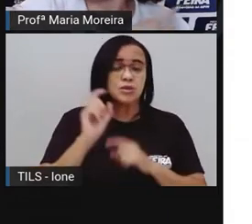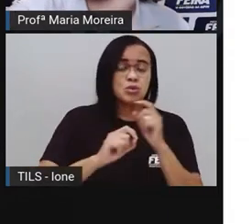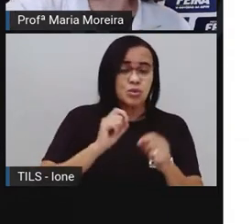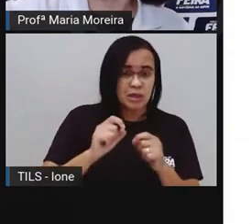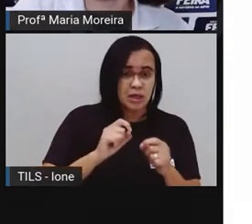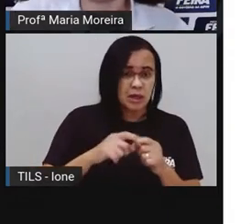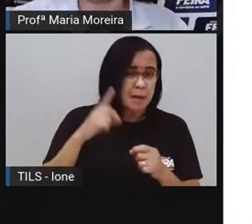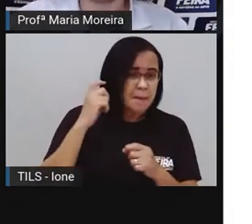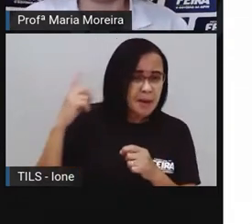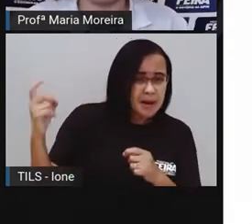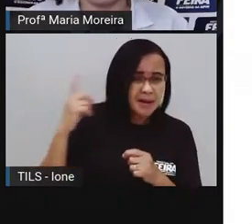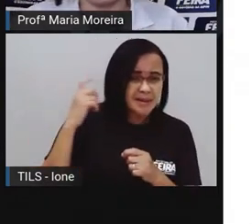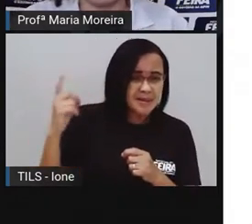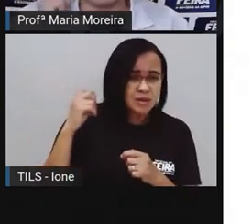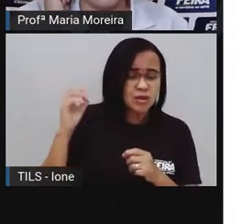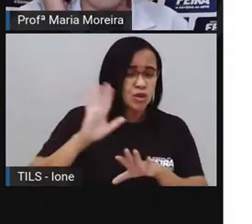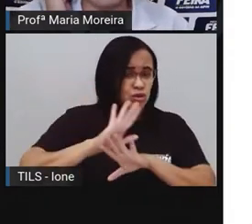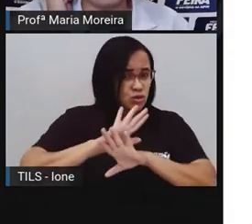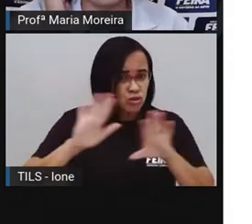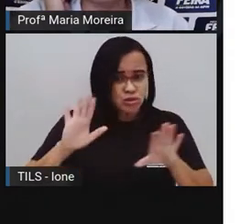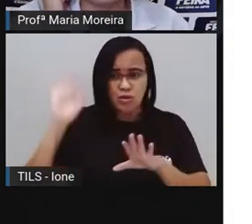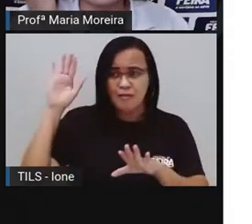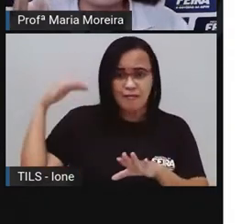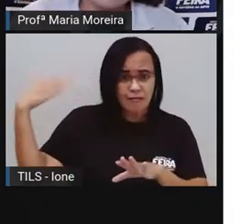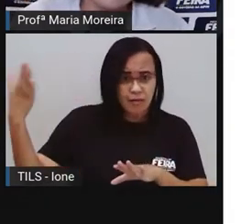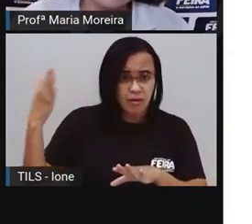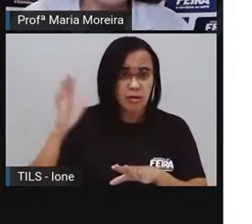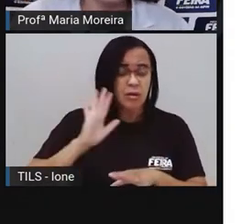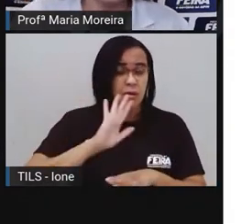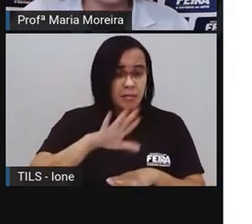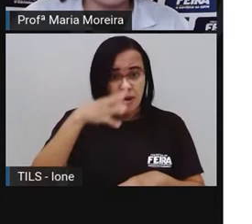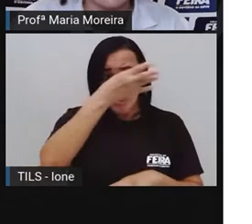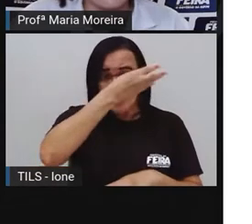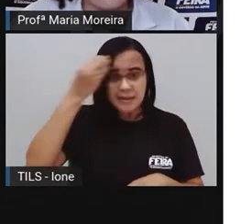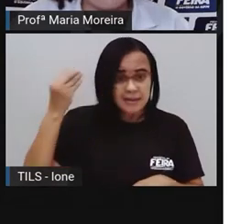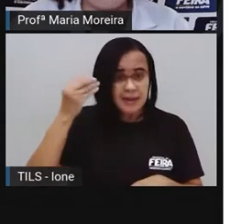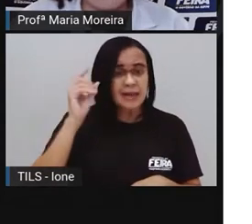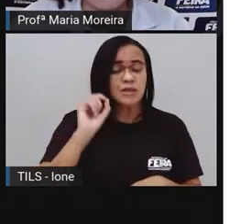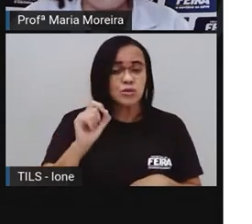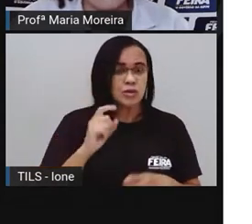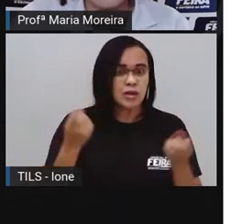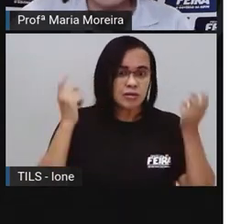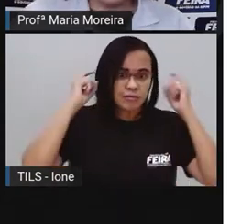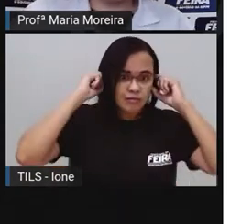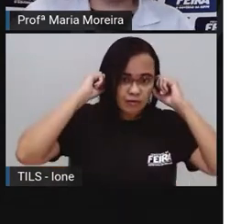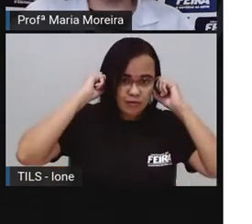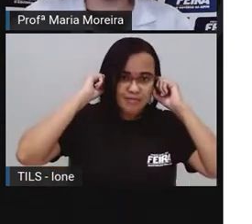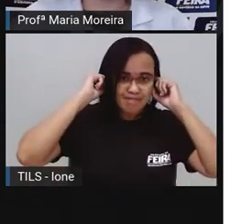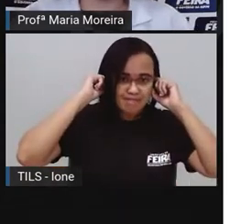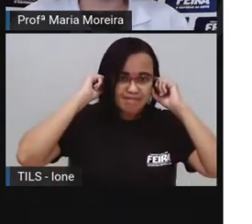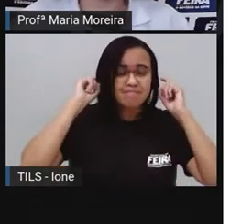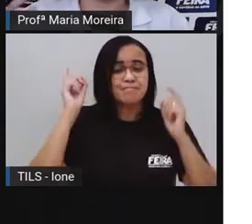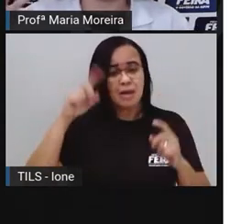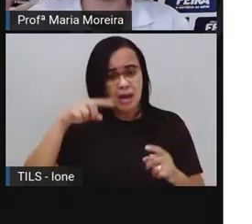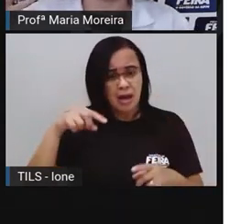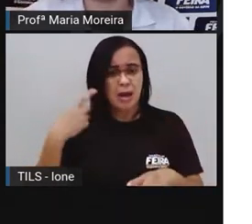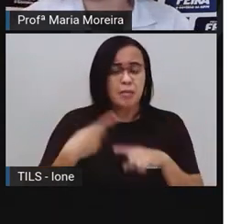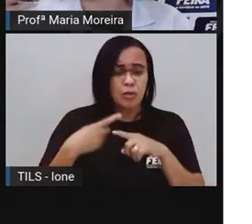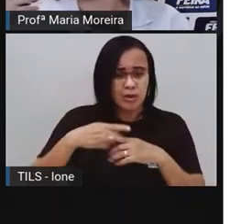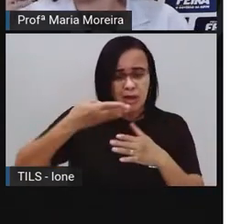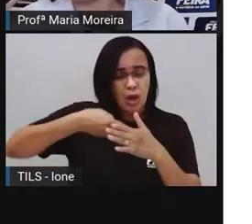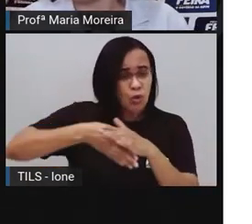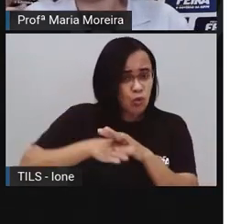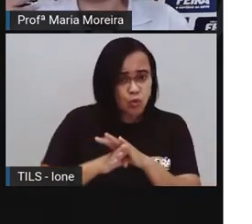é apenas o que está de uma forma externa, mas a gente acaba esquecendo aí dessa questão do fone. E a gente está tão acostumado a andar com as